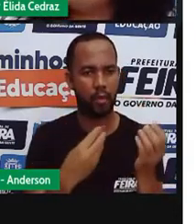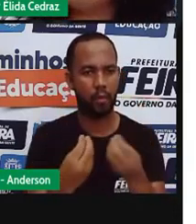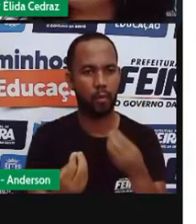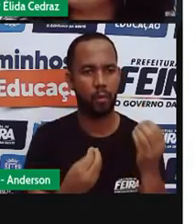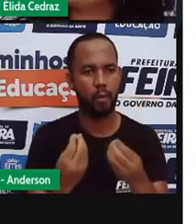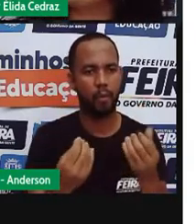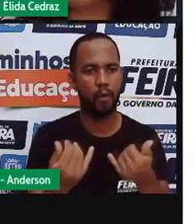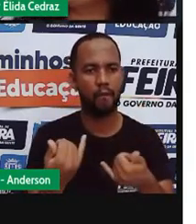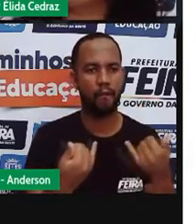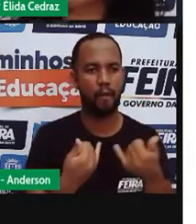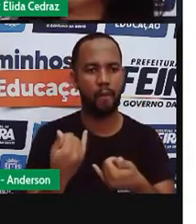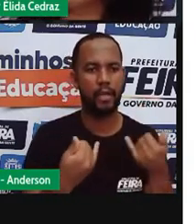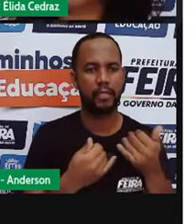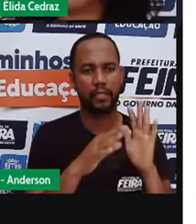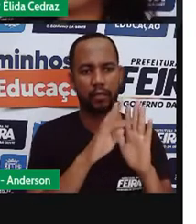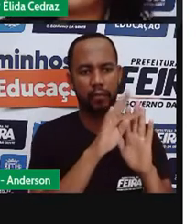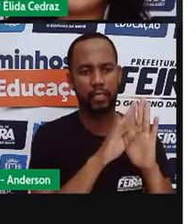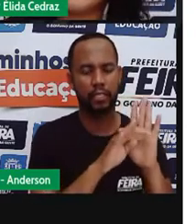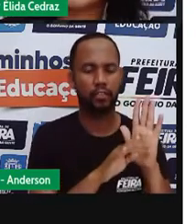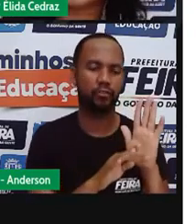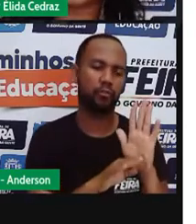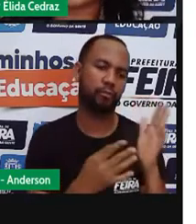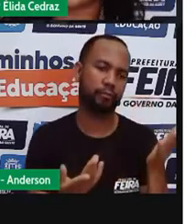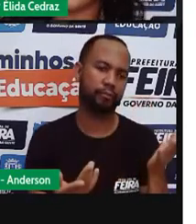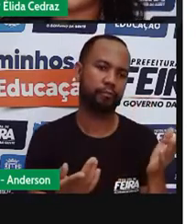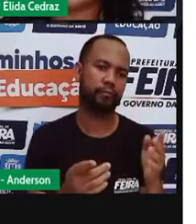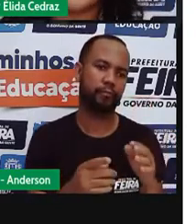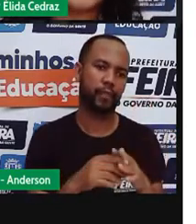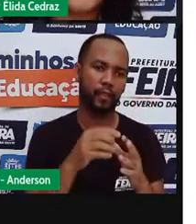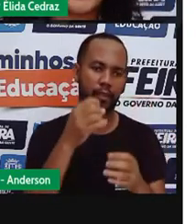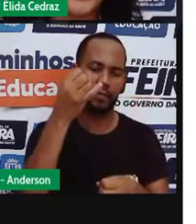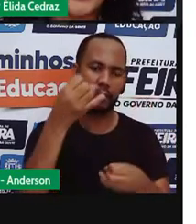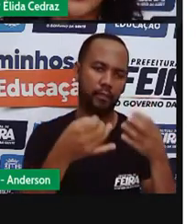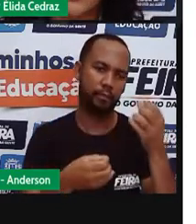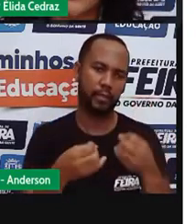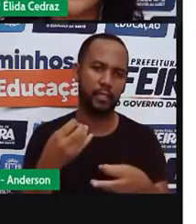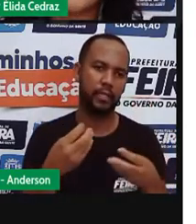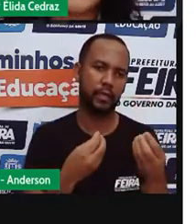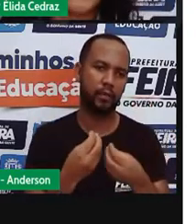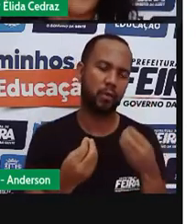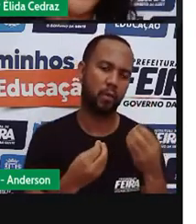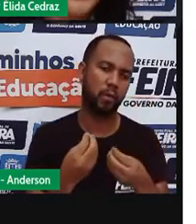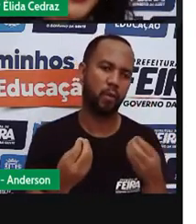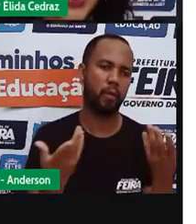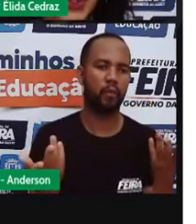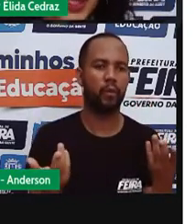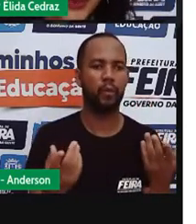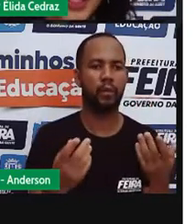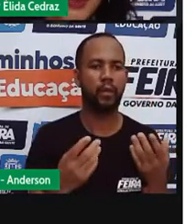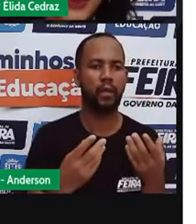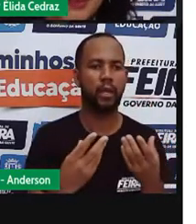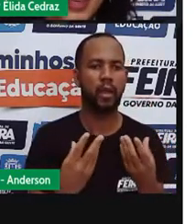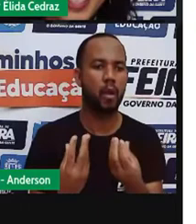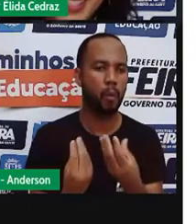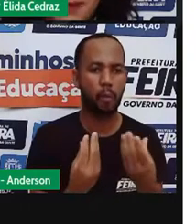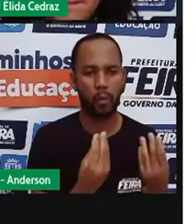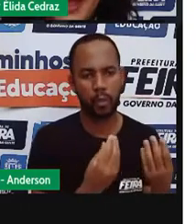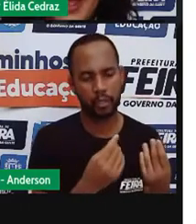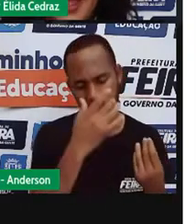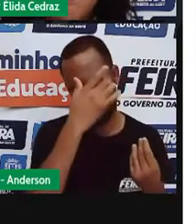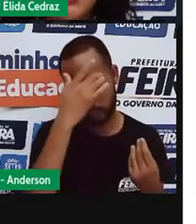do texto instrucional. E aqui diz a idade dos jogadores, quantos jogadores podem